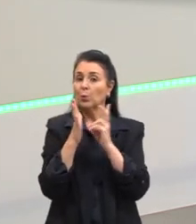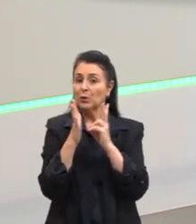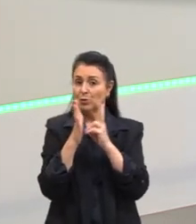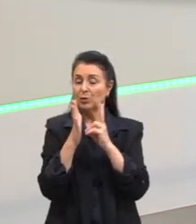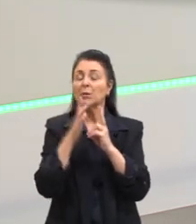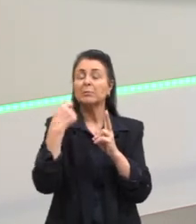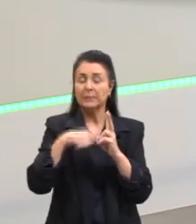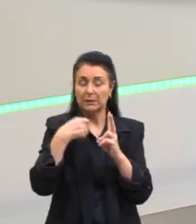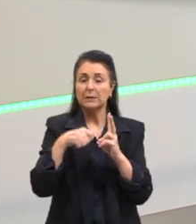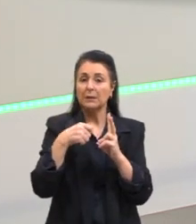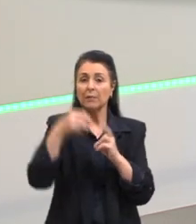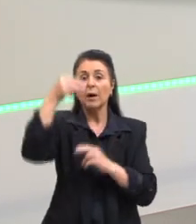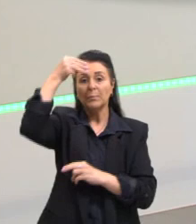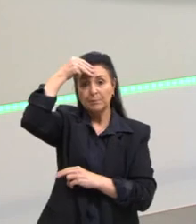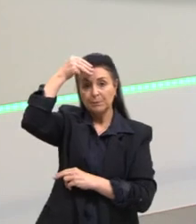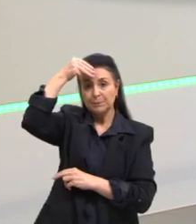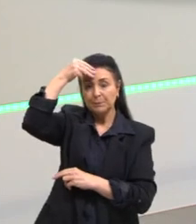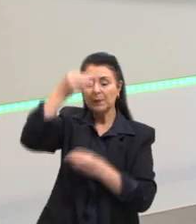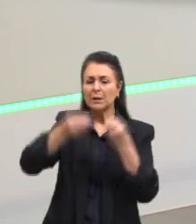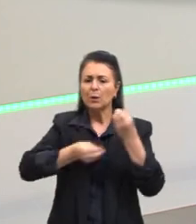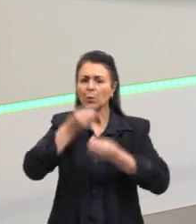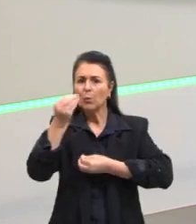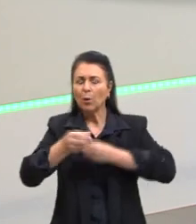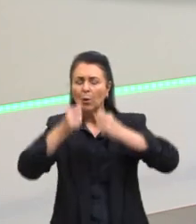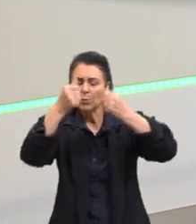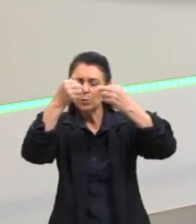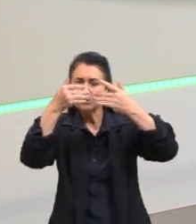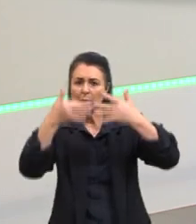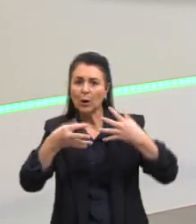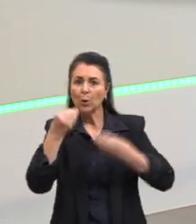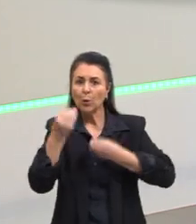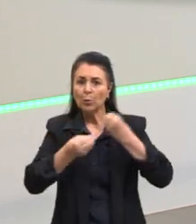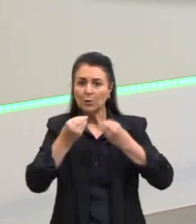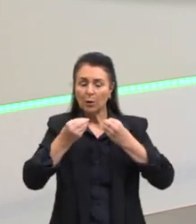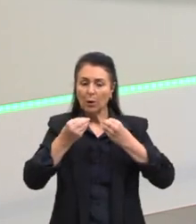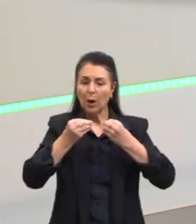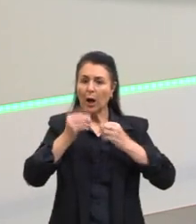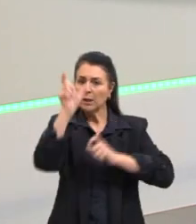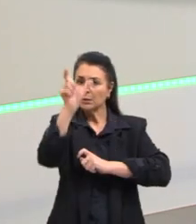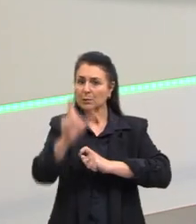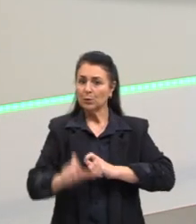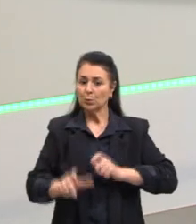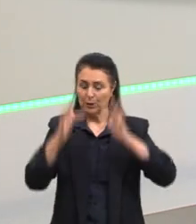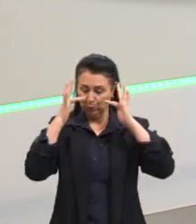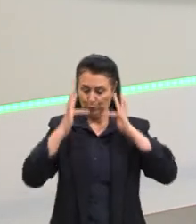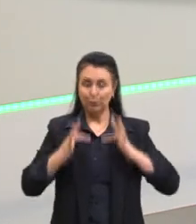pouquinho sobre como são as pessoas, de maneira física, daqui.